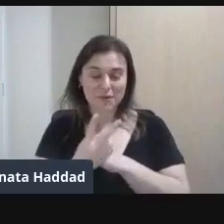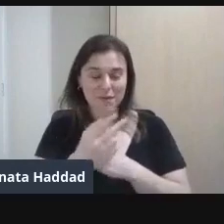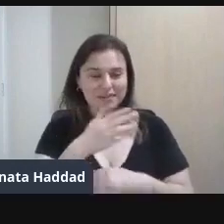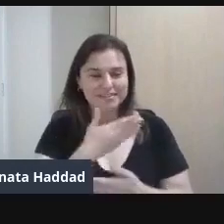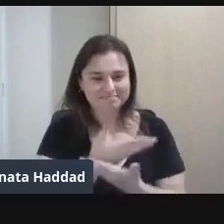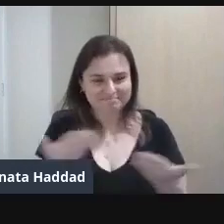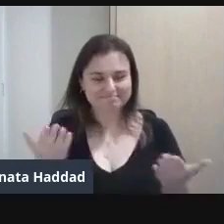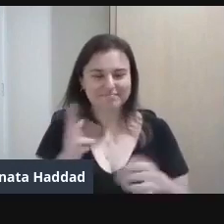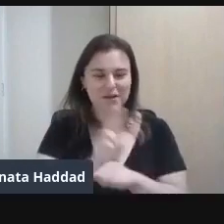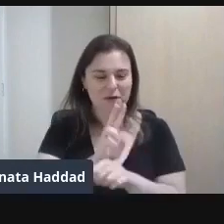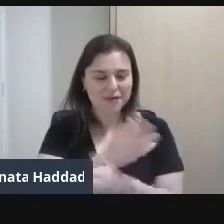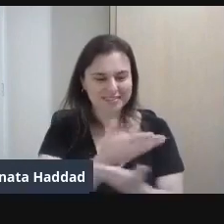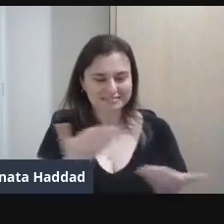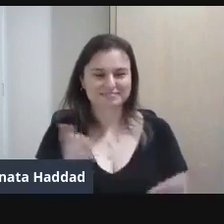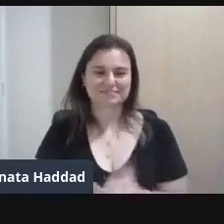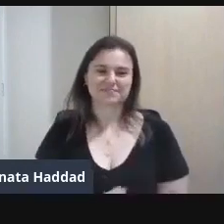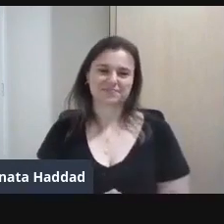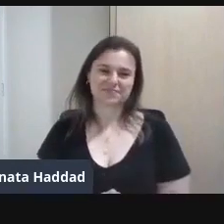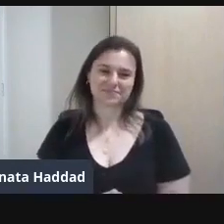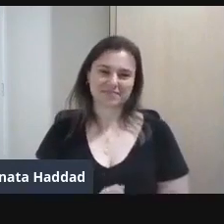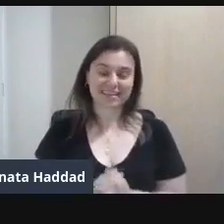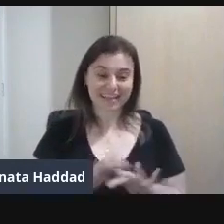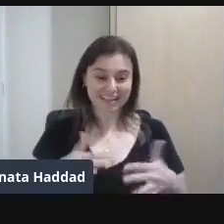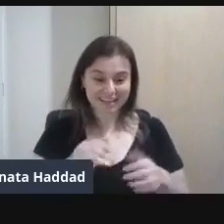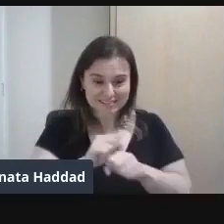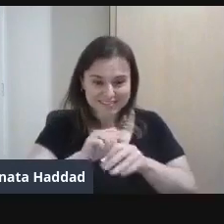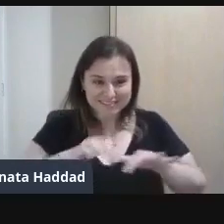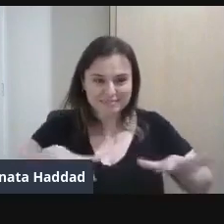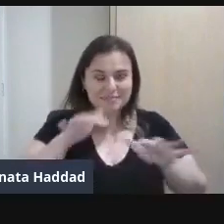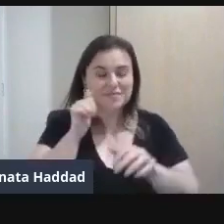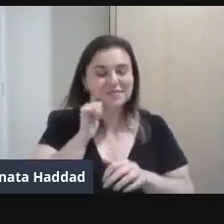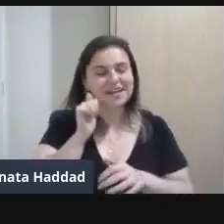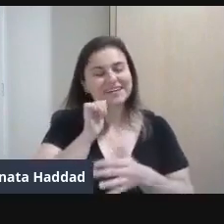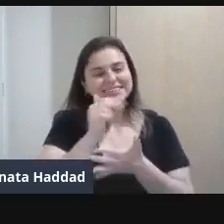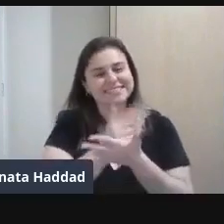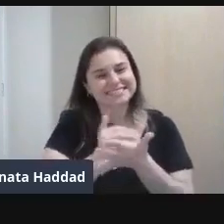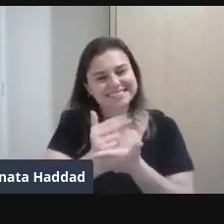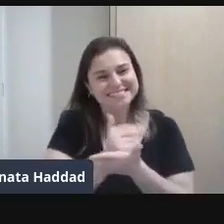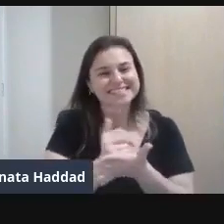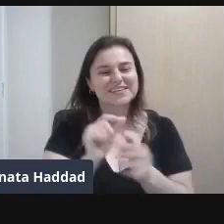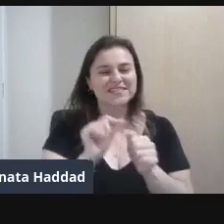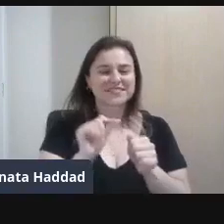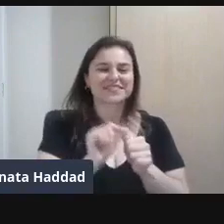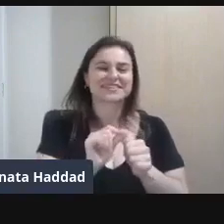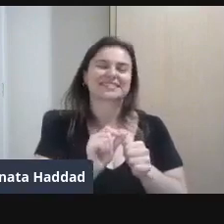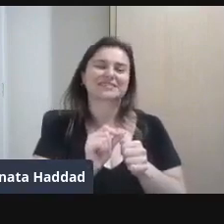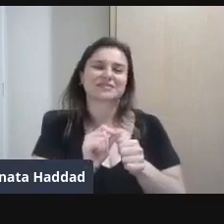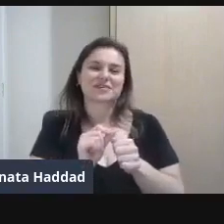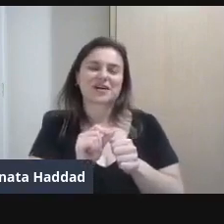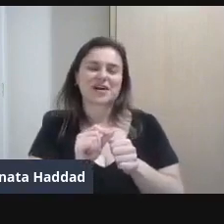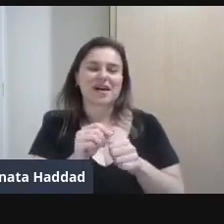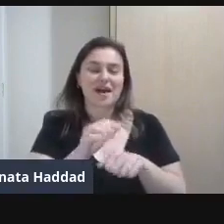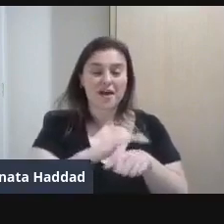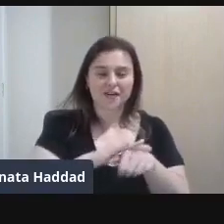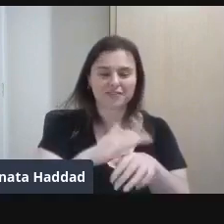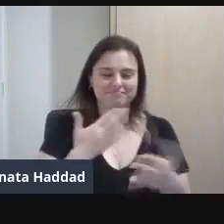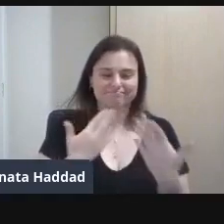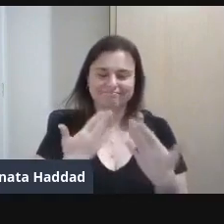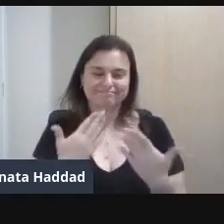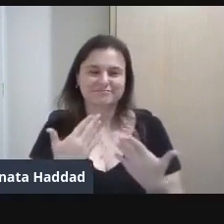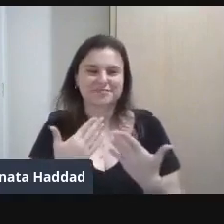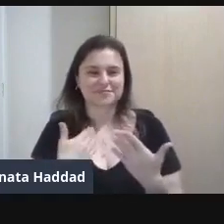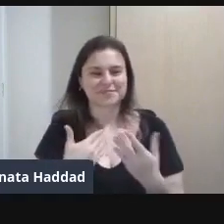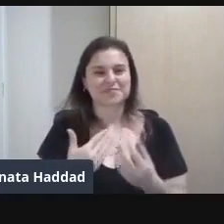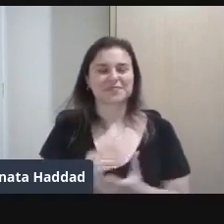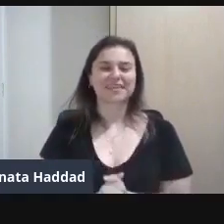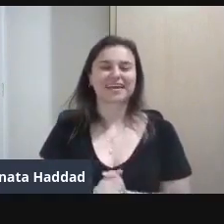Vamos espalhar Essas mulheres incríveis Essas mulheres artistas Fazendo arte Conversando muito Dialogando muito Então